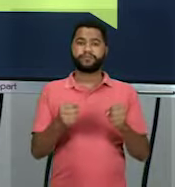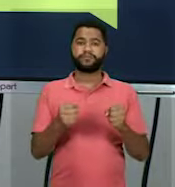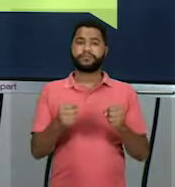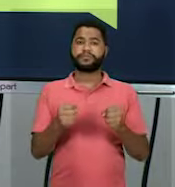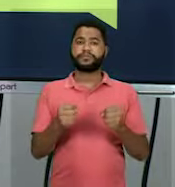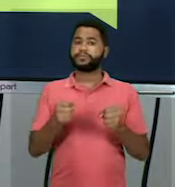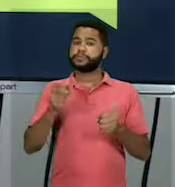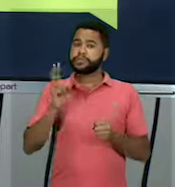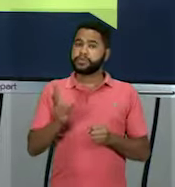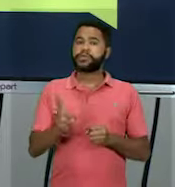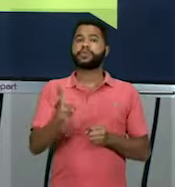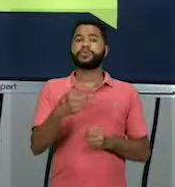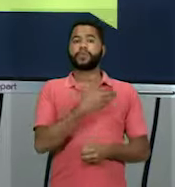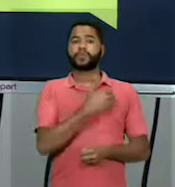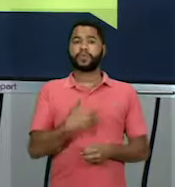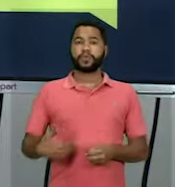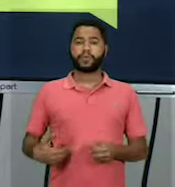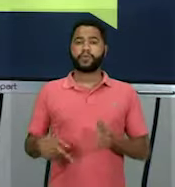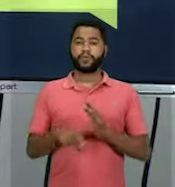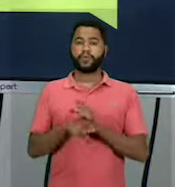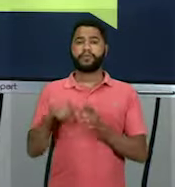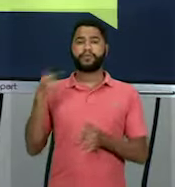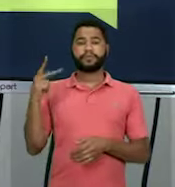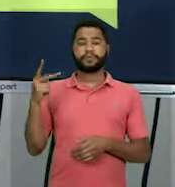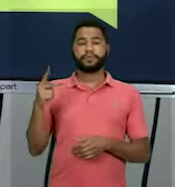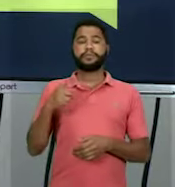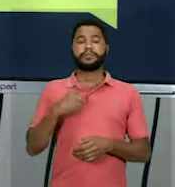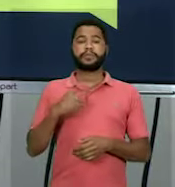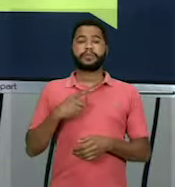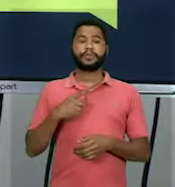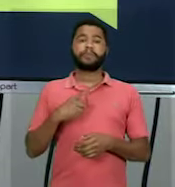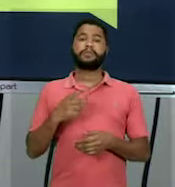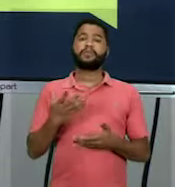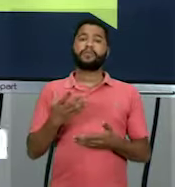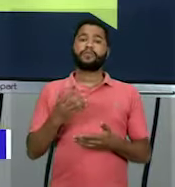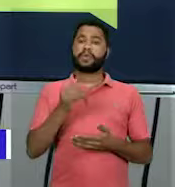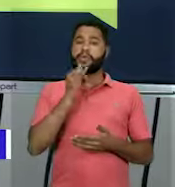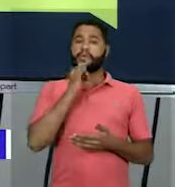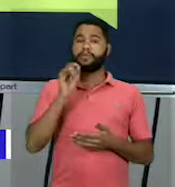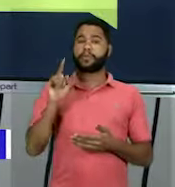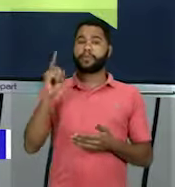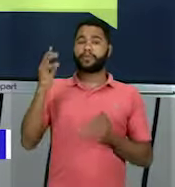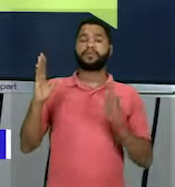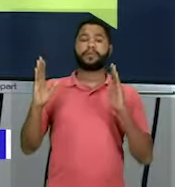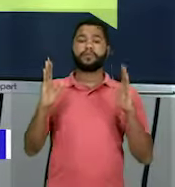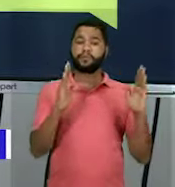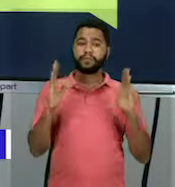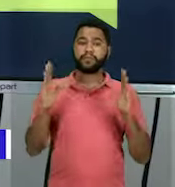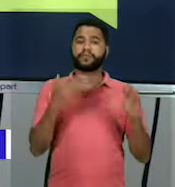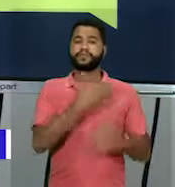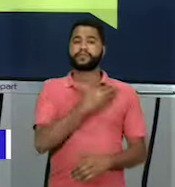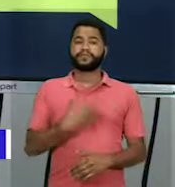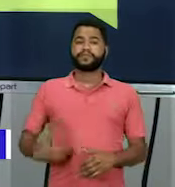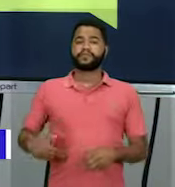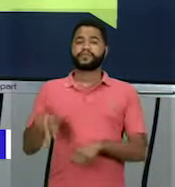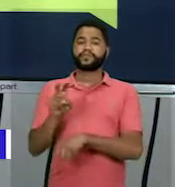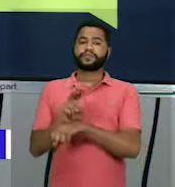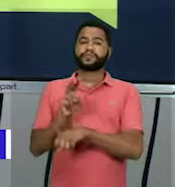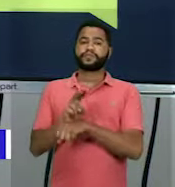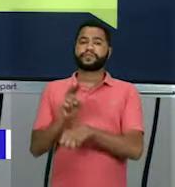de centralizar o poder na figura dele. Então, nós temos ali, nessa primeira fase do governo provisório, um